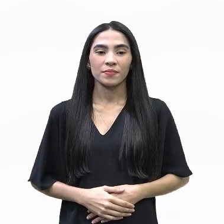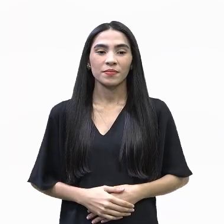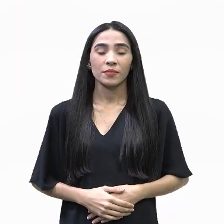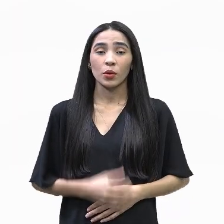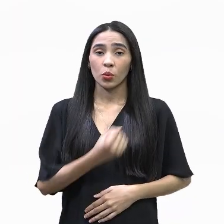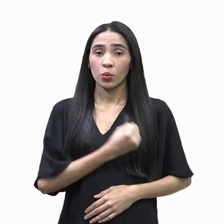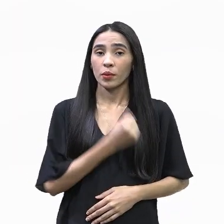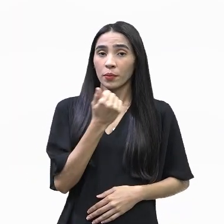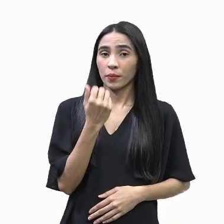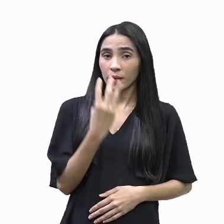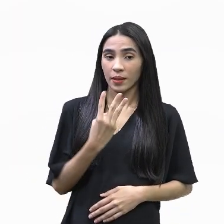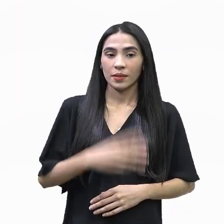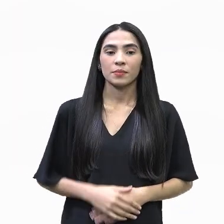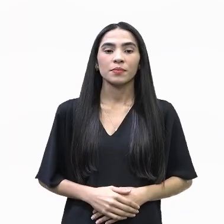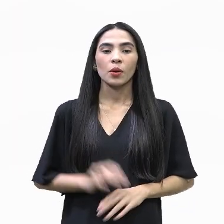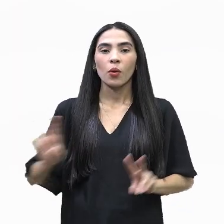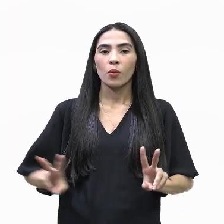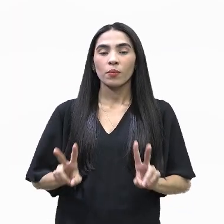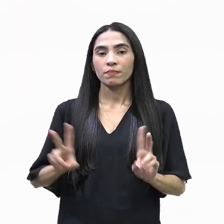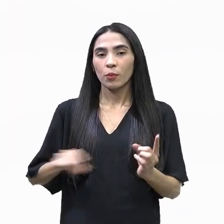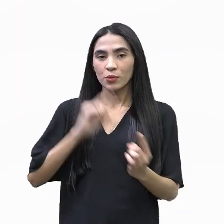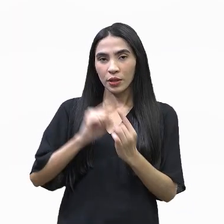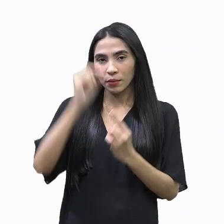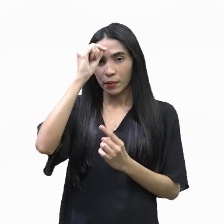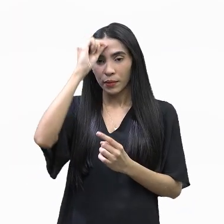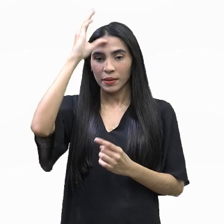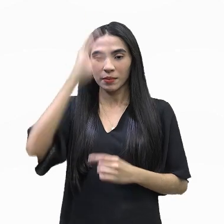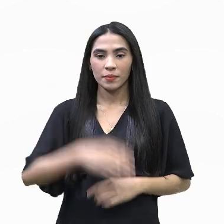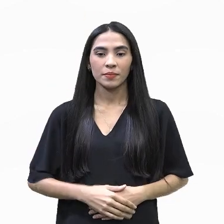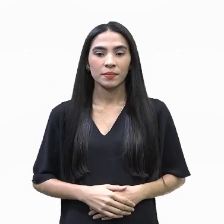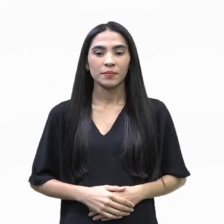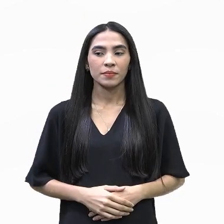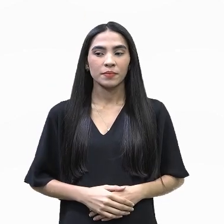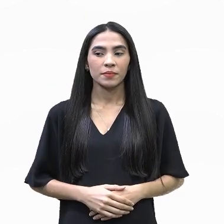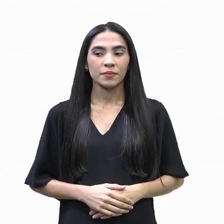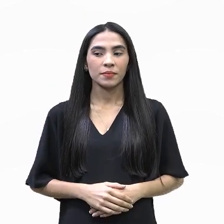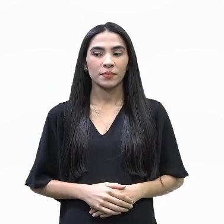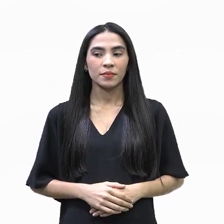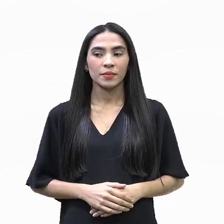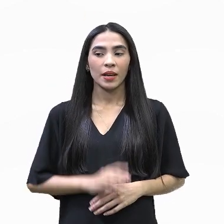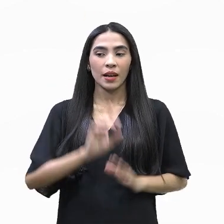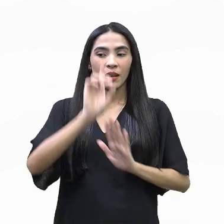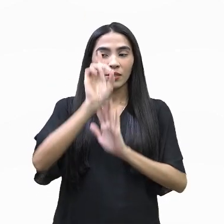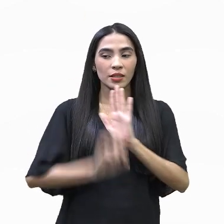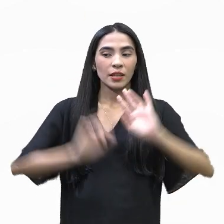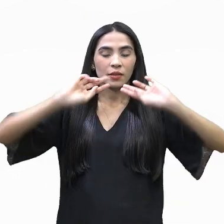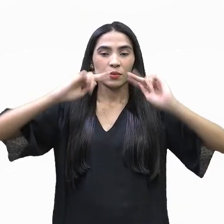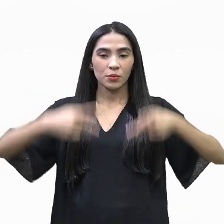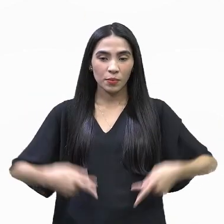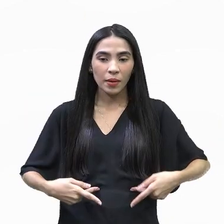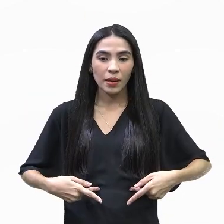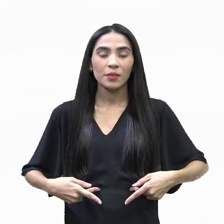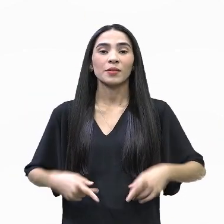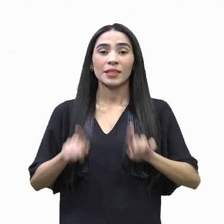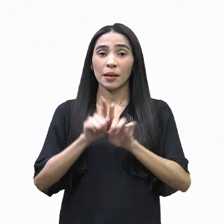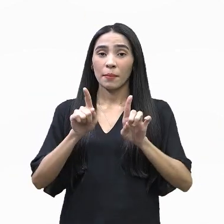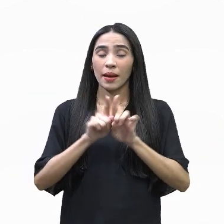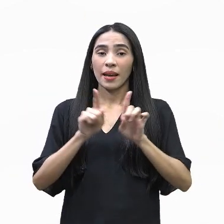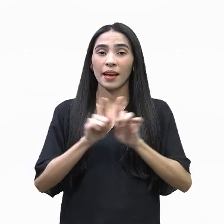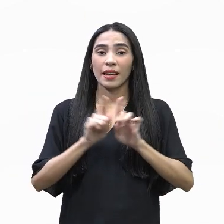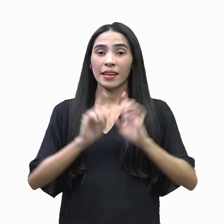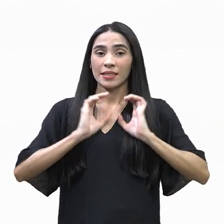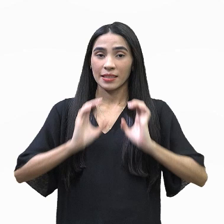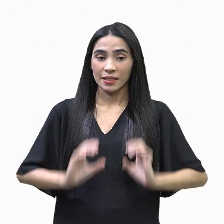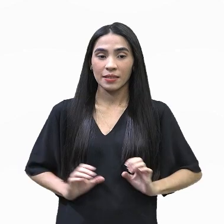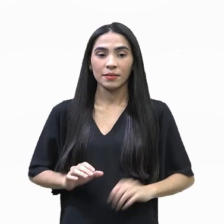aula de número 13, o nosso objeto de conhecimento, Direitos Humanos e Cidadania. Na